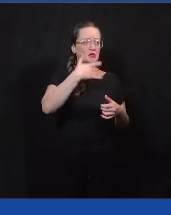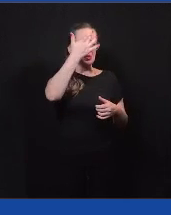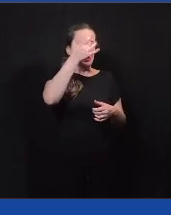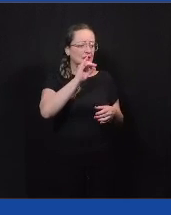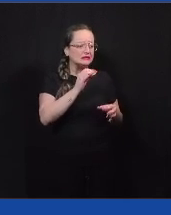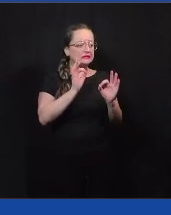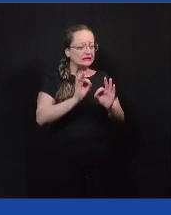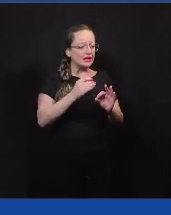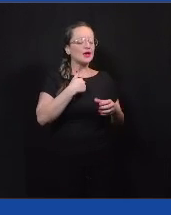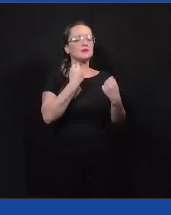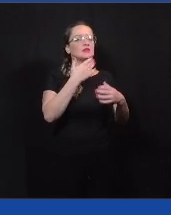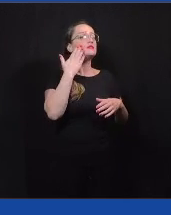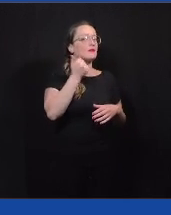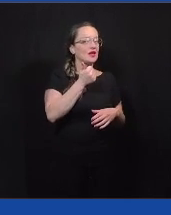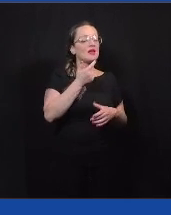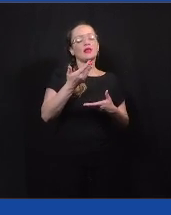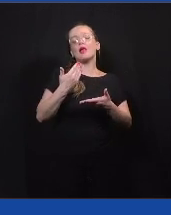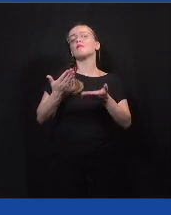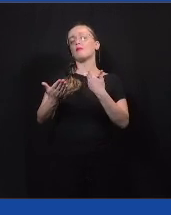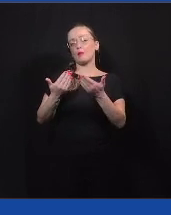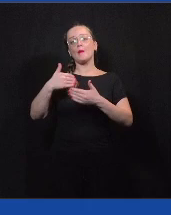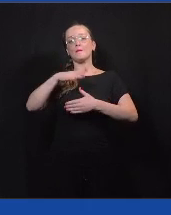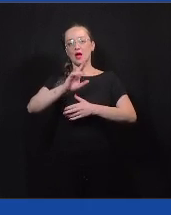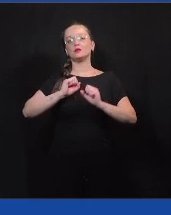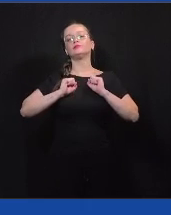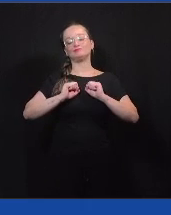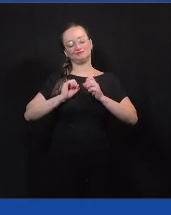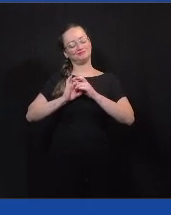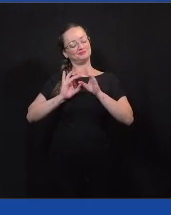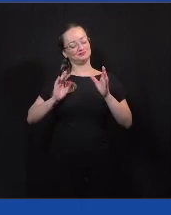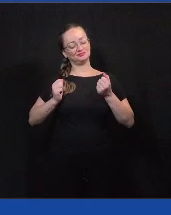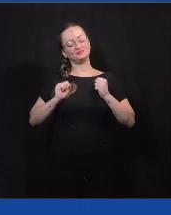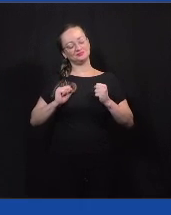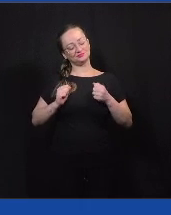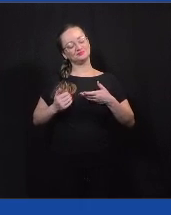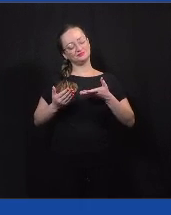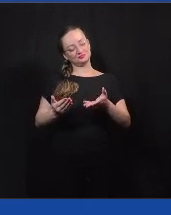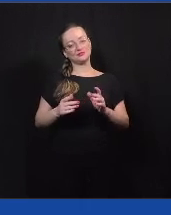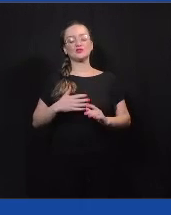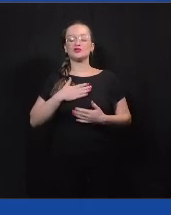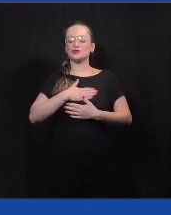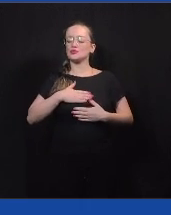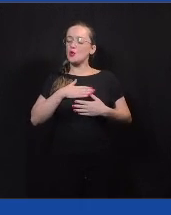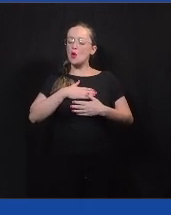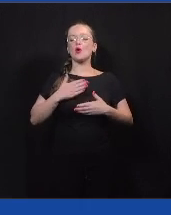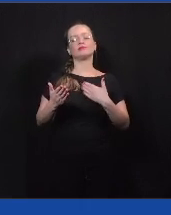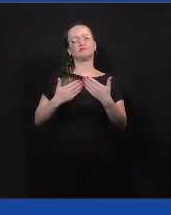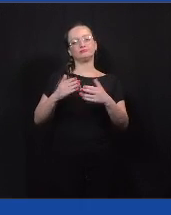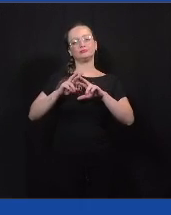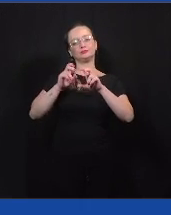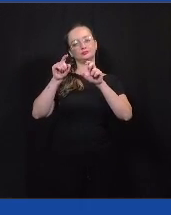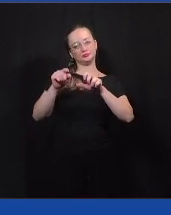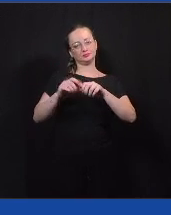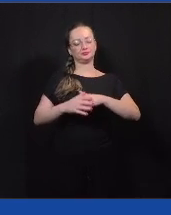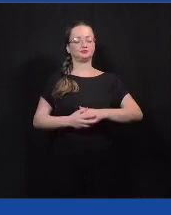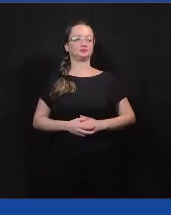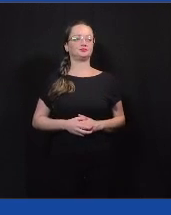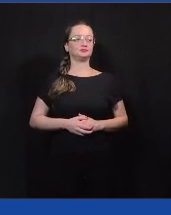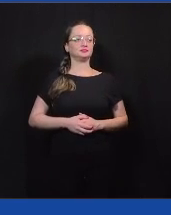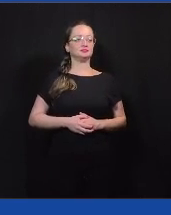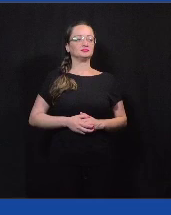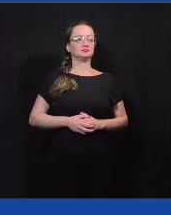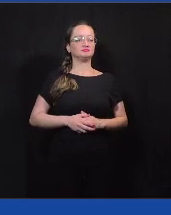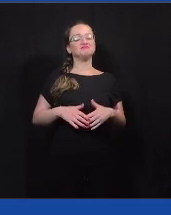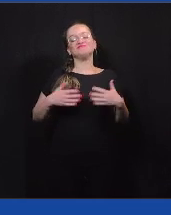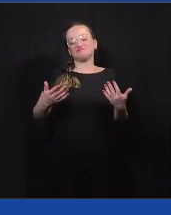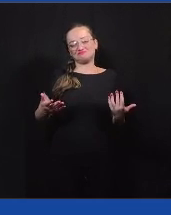eleitoral, quer conversar mais sobre isso, a gente está à disposição, a gente conversa, a gente gosta muito de fazer isso. Então, é